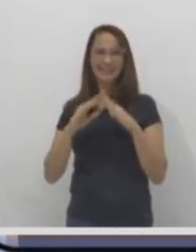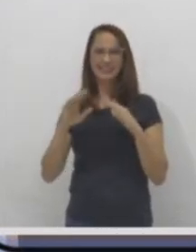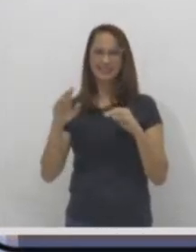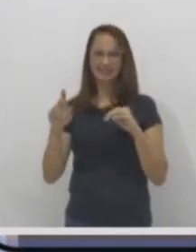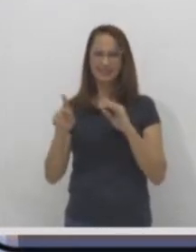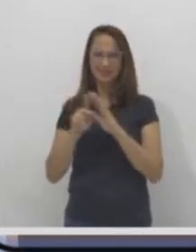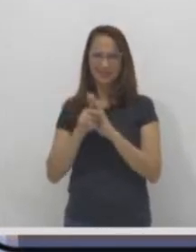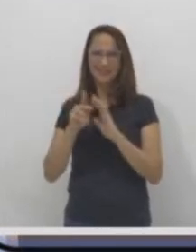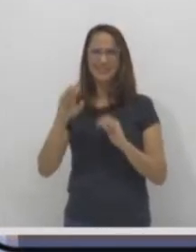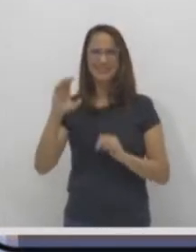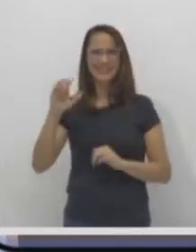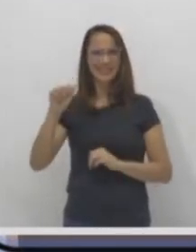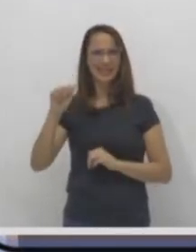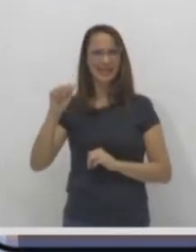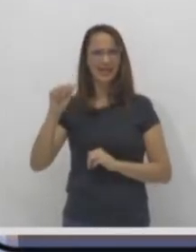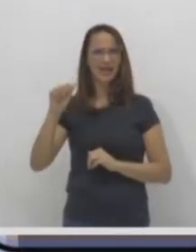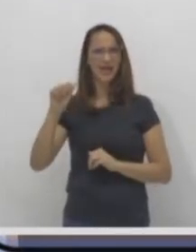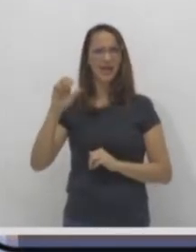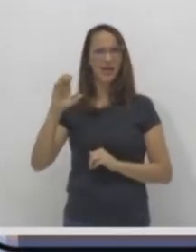macaco.